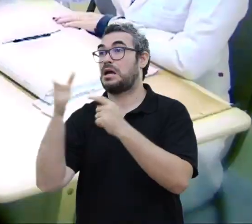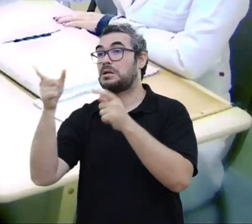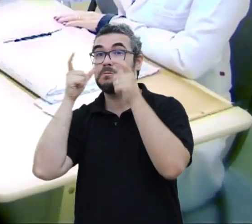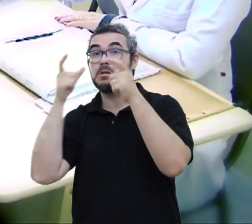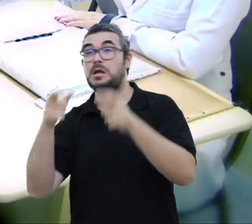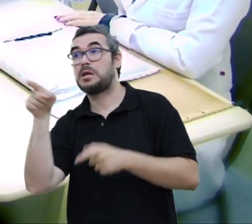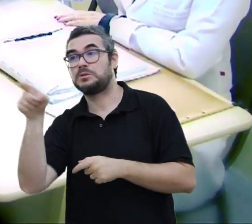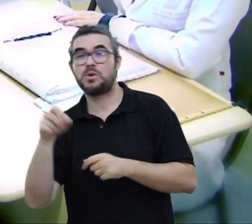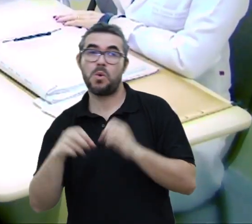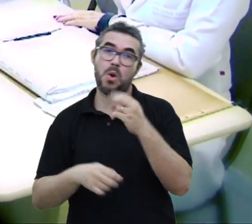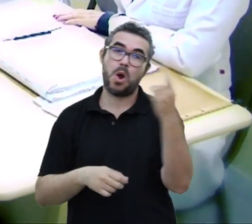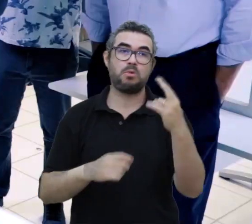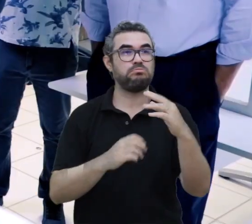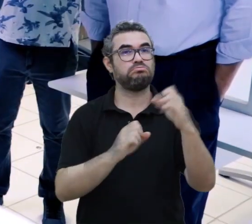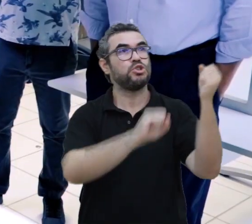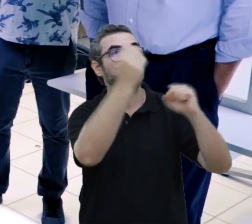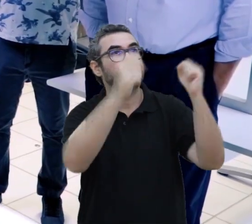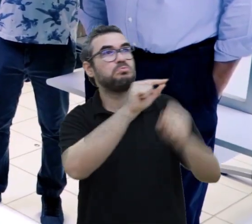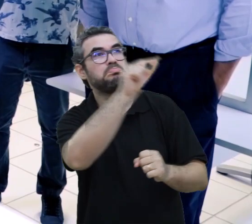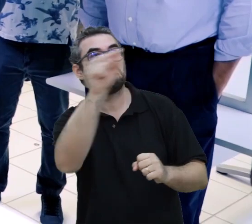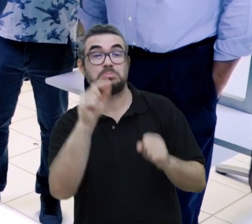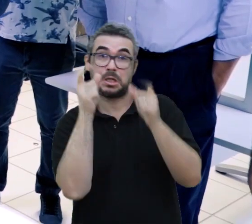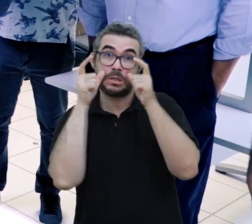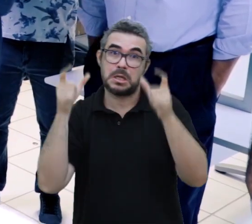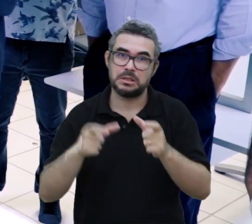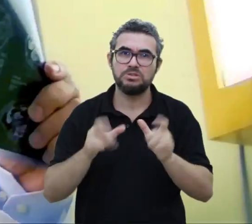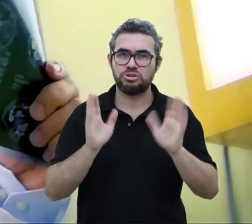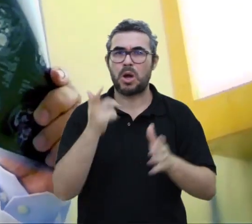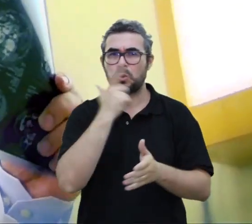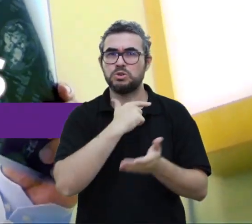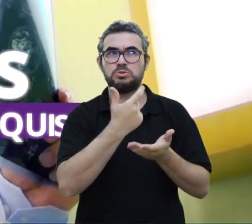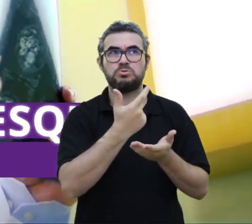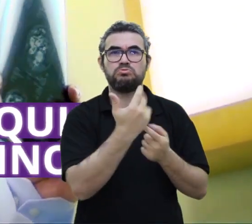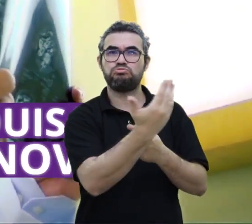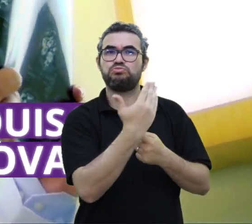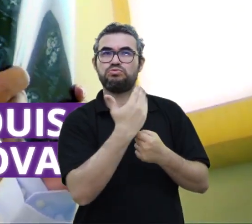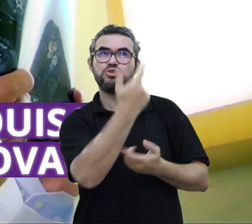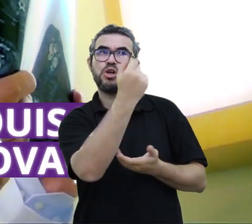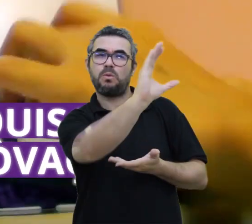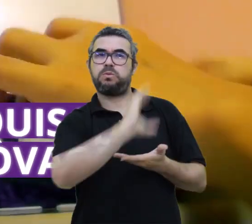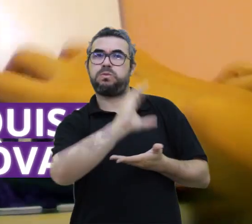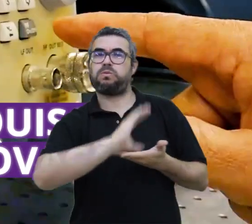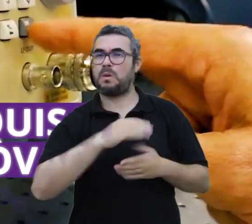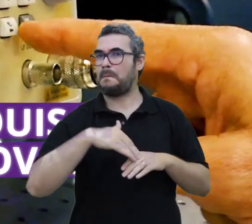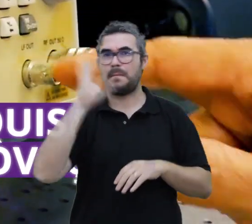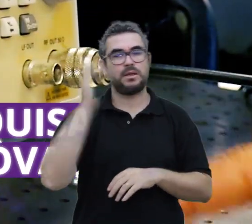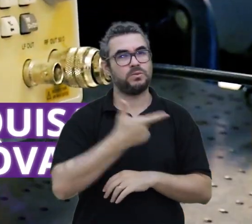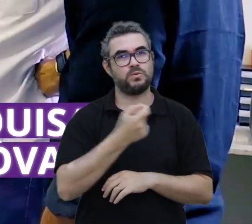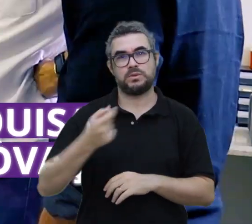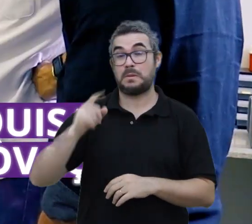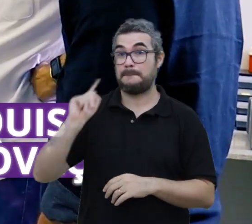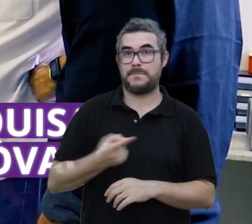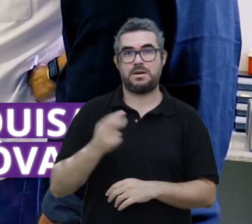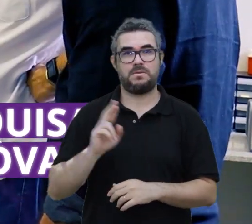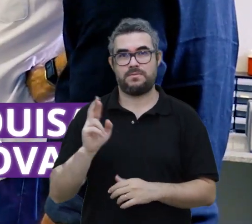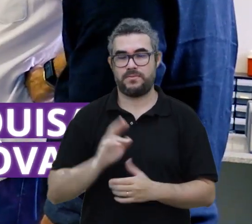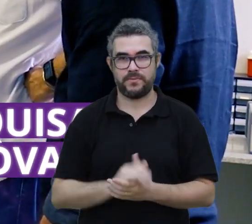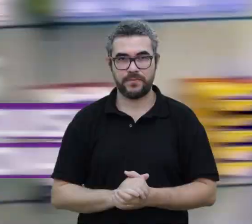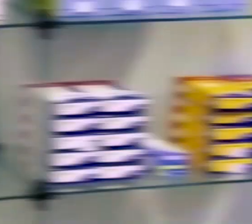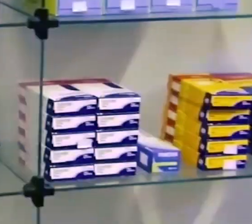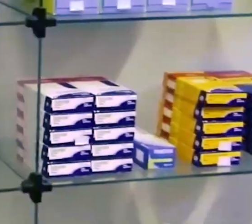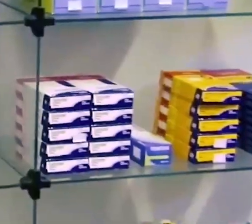alinhados com as demandas da sociedade ou de interesse da indústria. Já são mais de 200 milhões de reais captados graças às